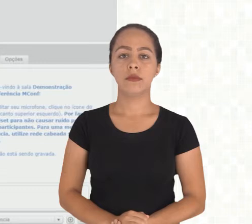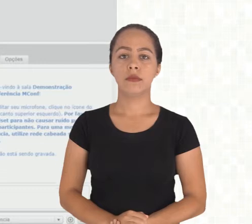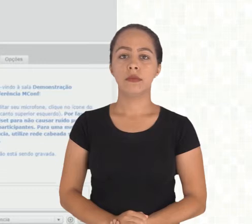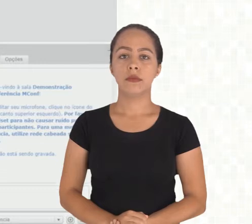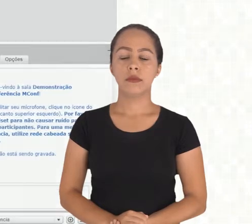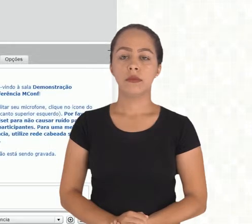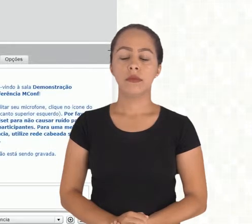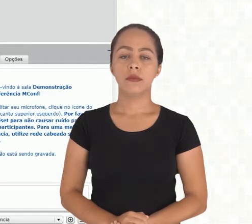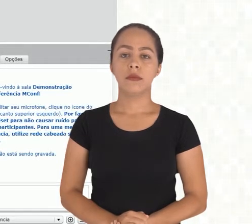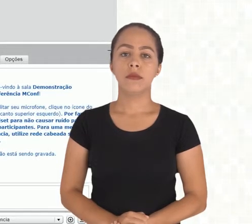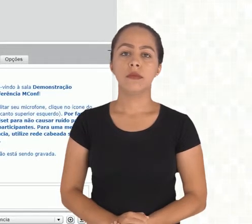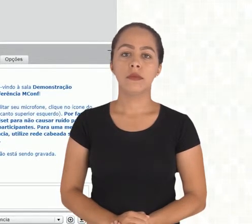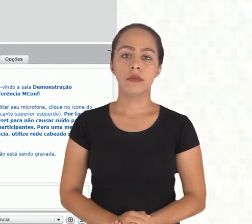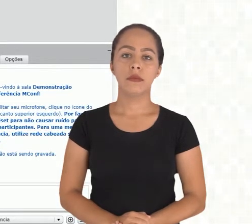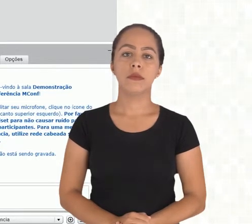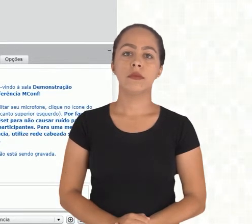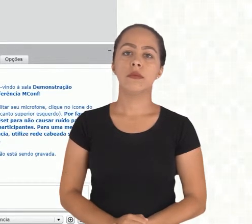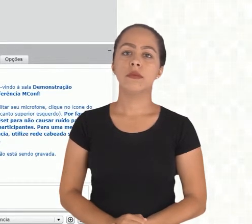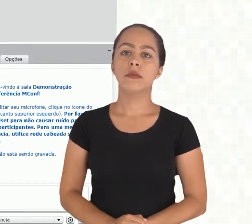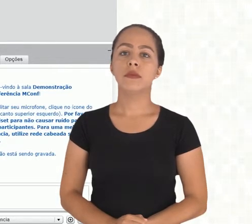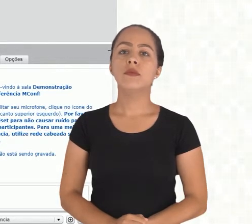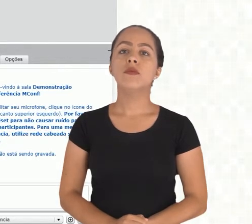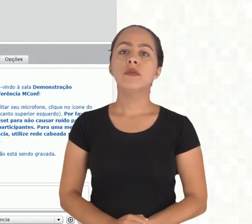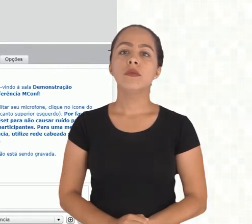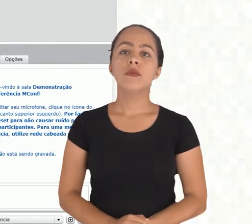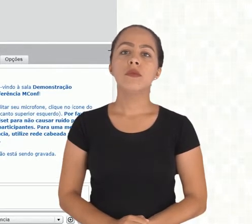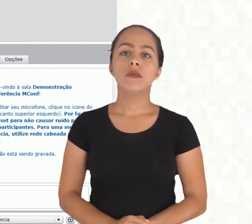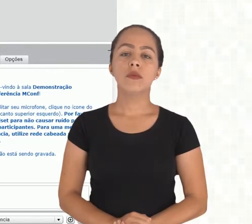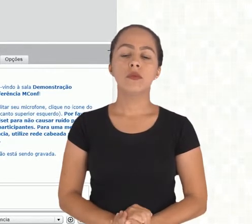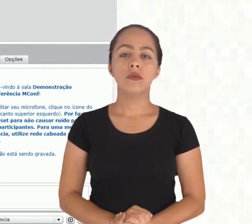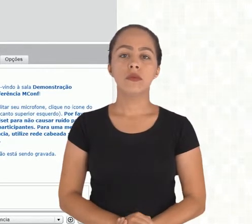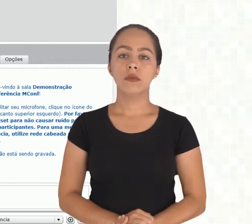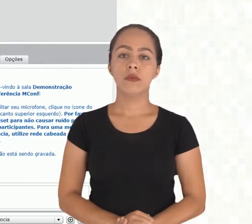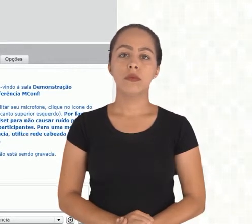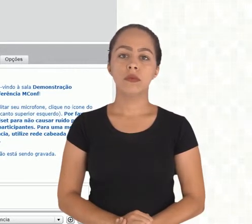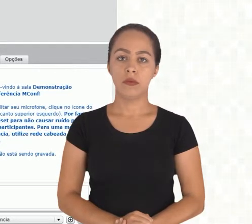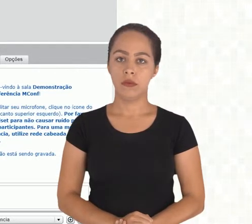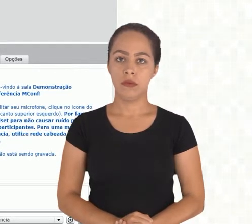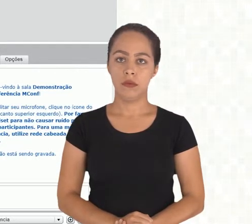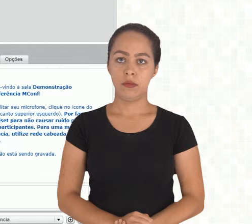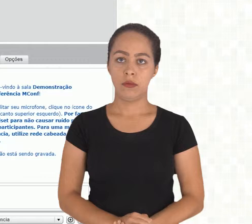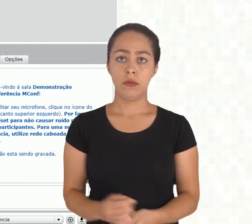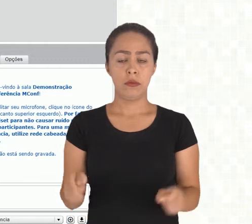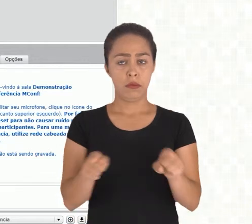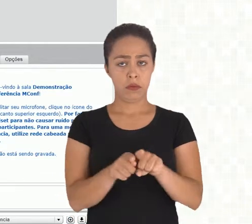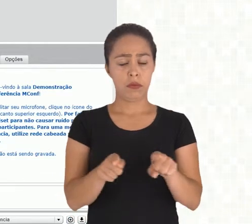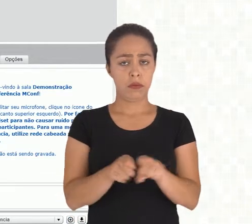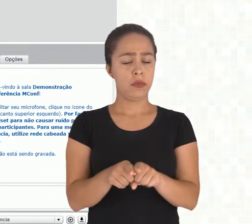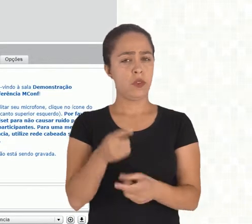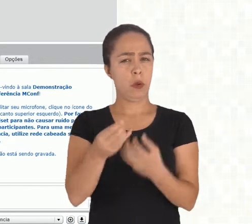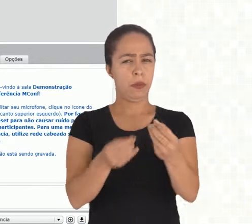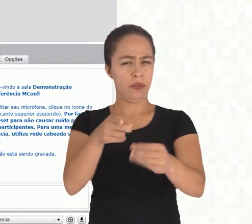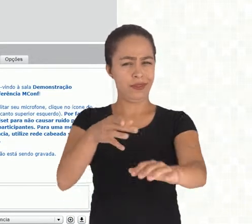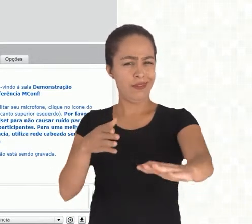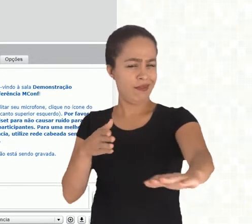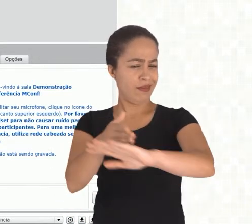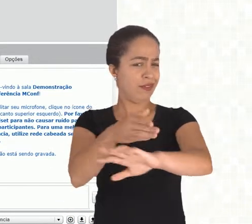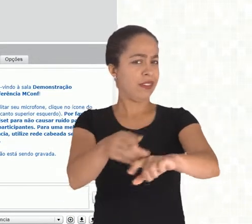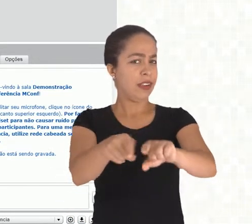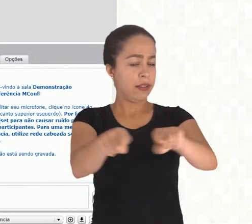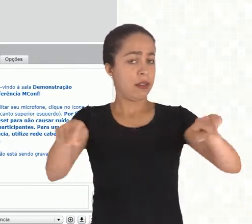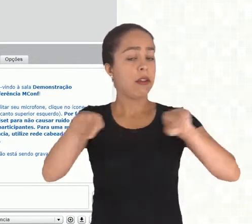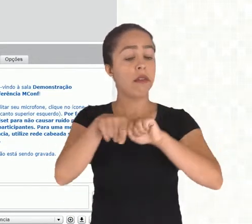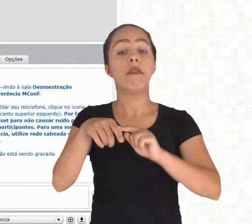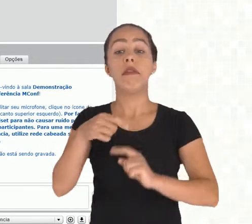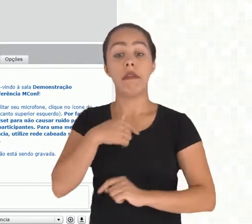se você se ouvir, você clica em sim, senão você verifica suas conexões. A partir do momento que você está na sala, eu já